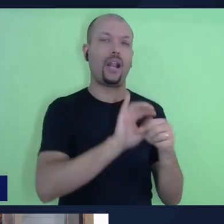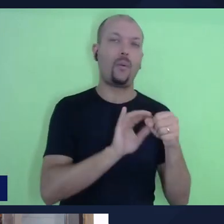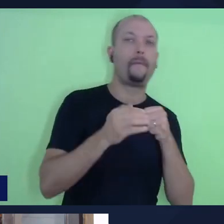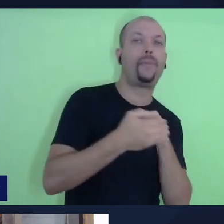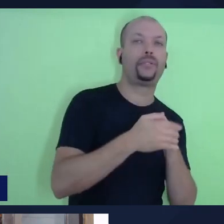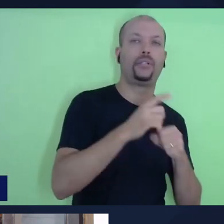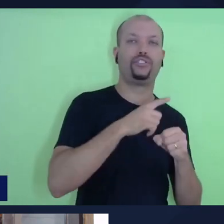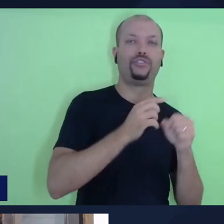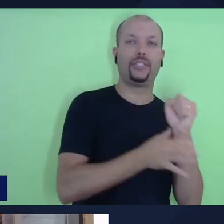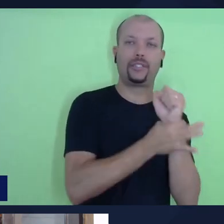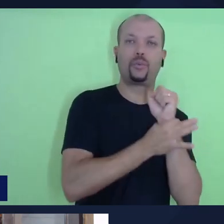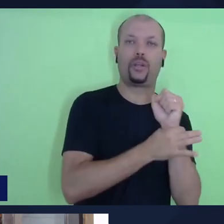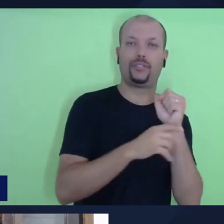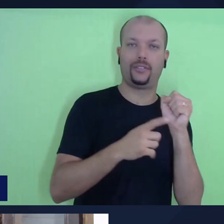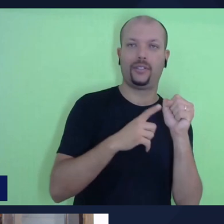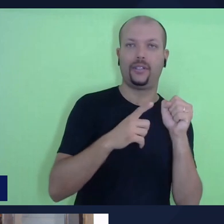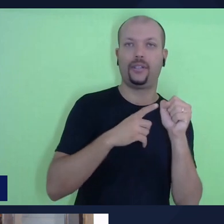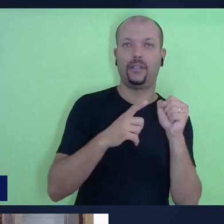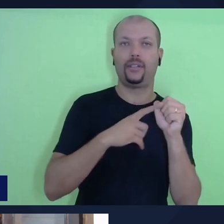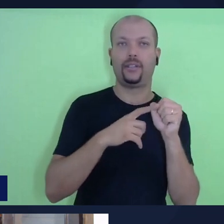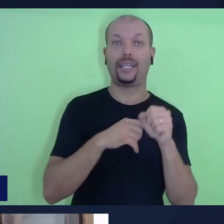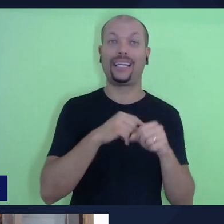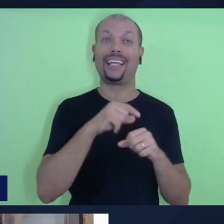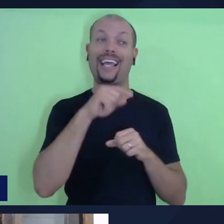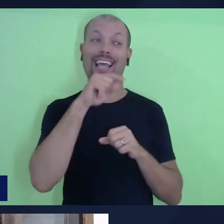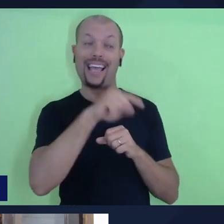condicional, de forma que eles